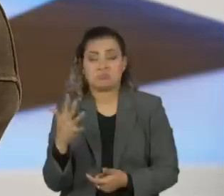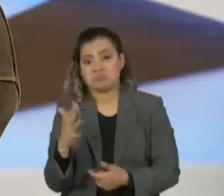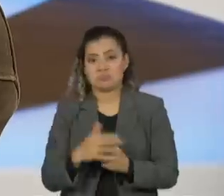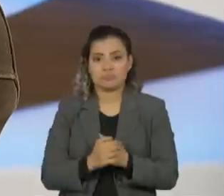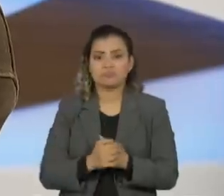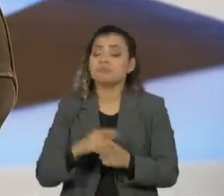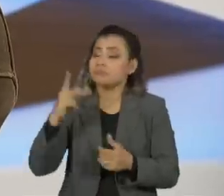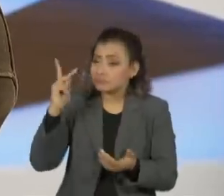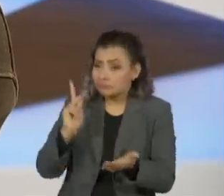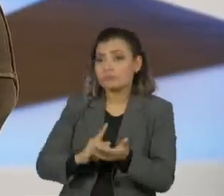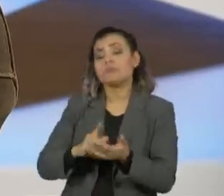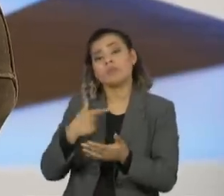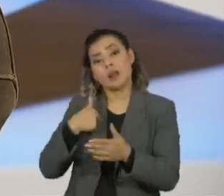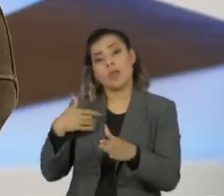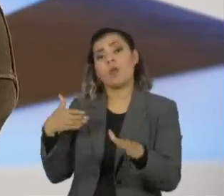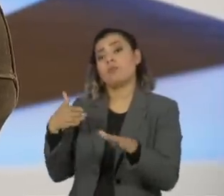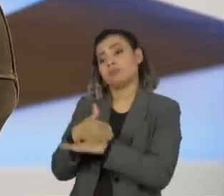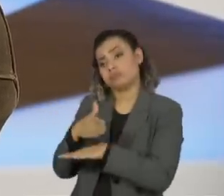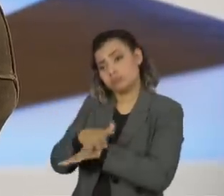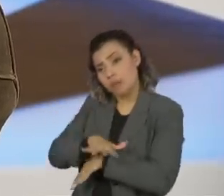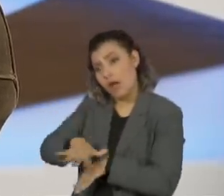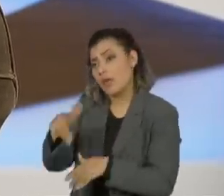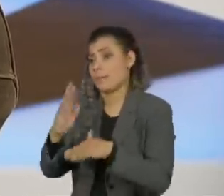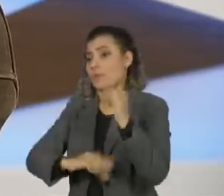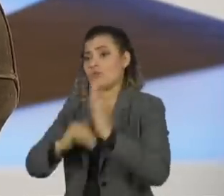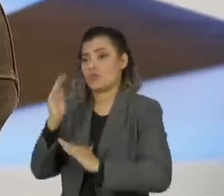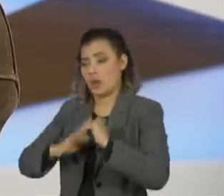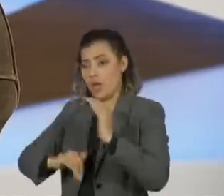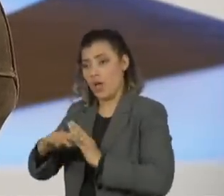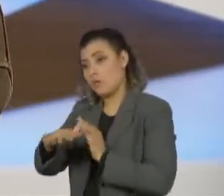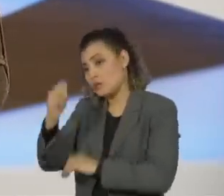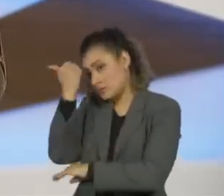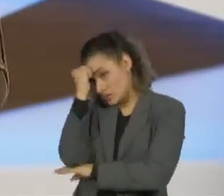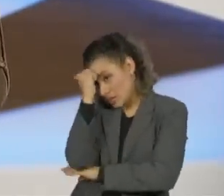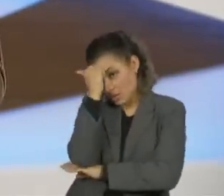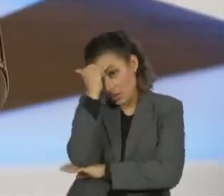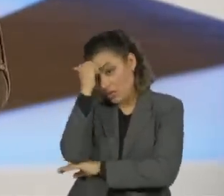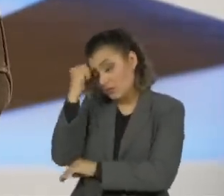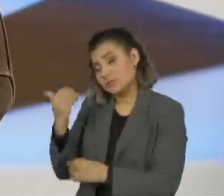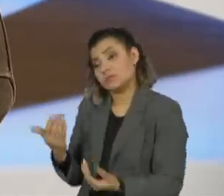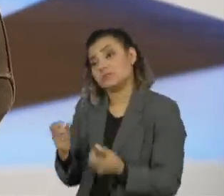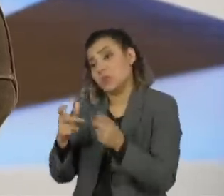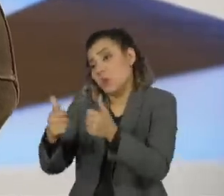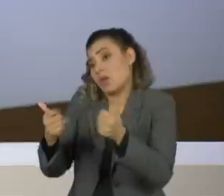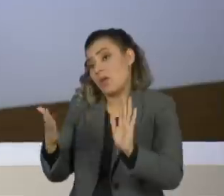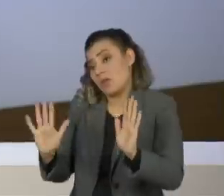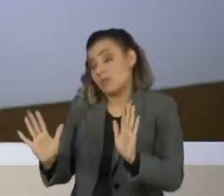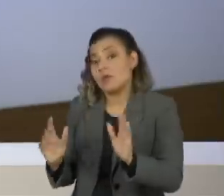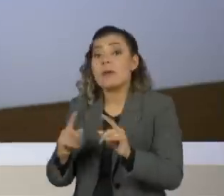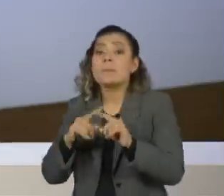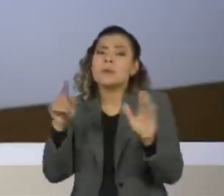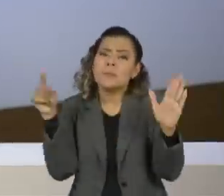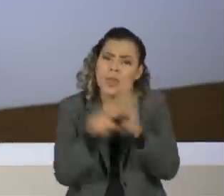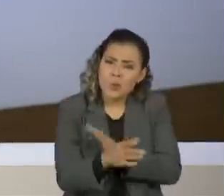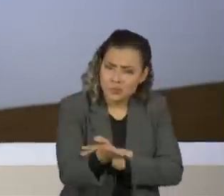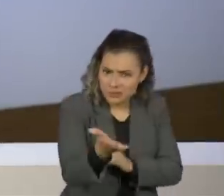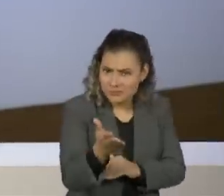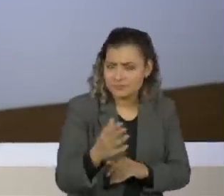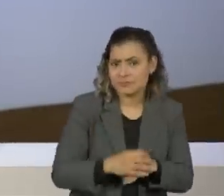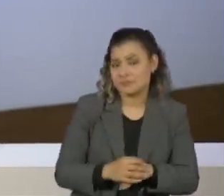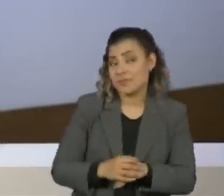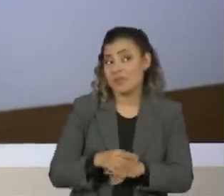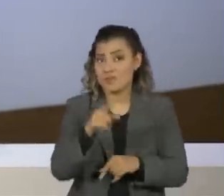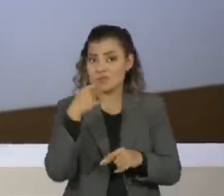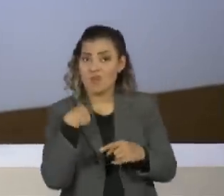entrei na minha vida profissional, o sertanejo, o Brasil é um sertão. Mas deixa eu te fazer a pergunta, você atribui isso a um